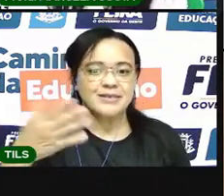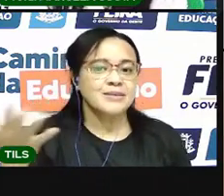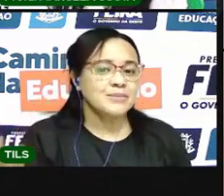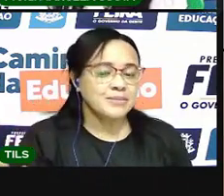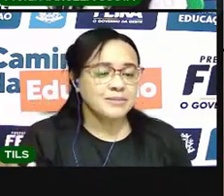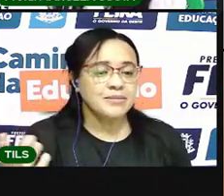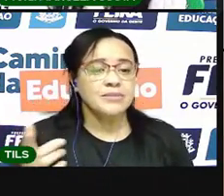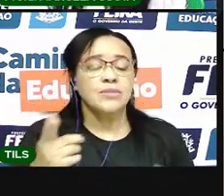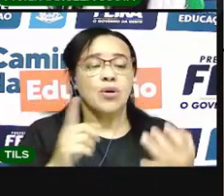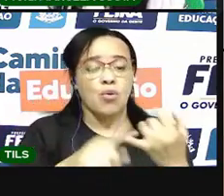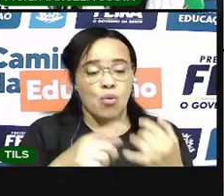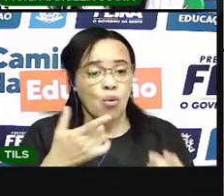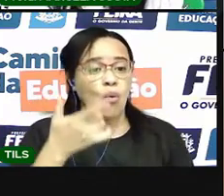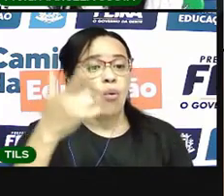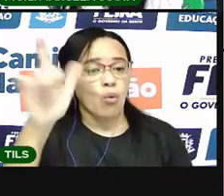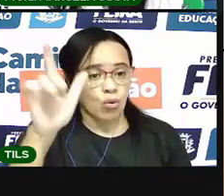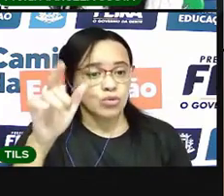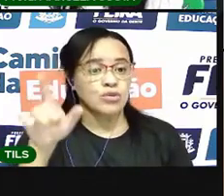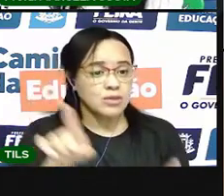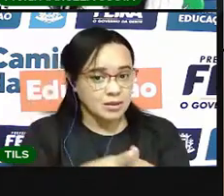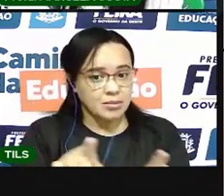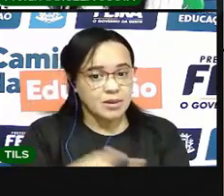E Tauane.